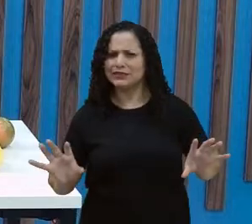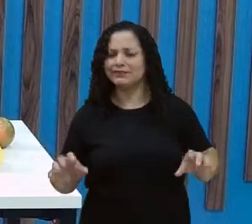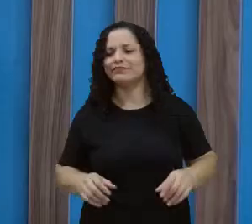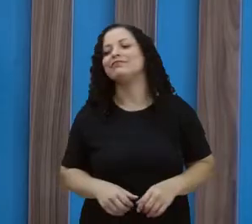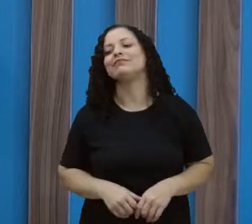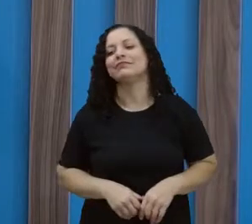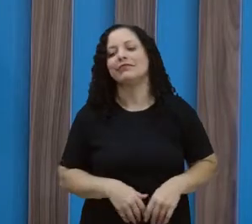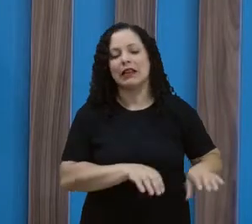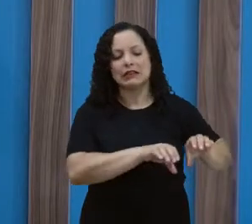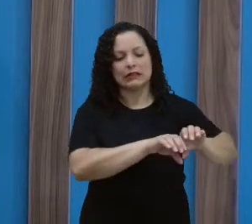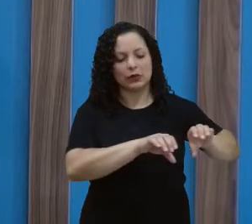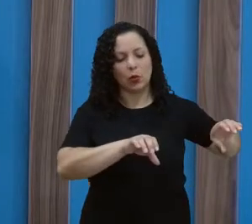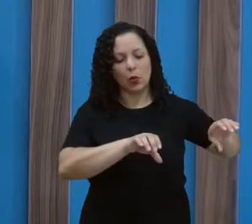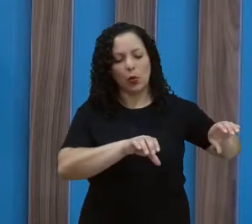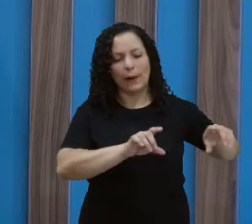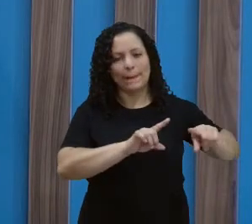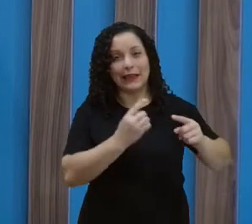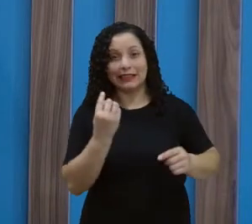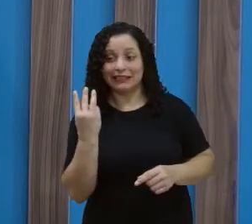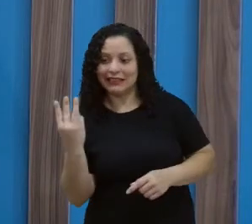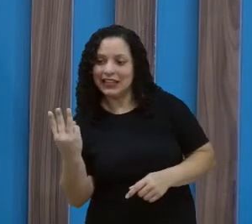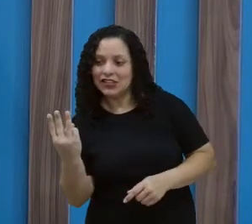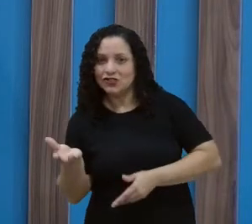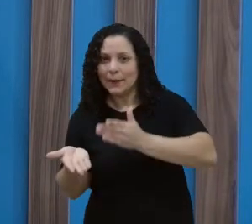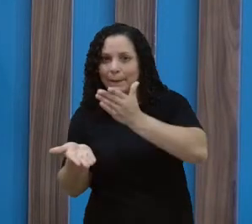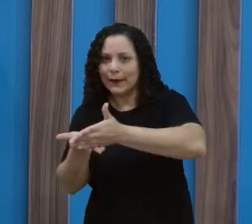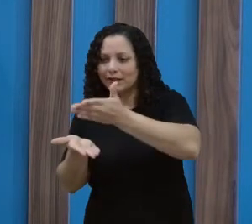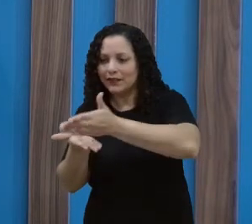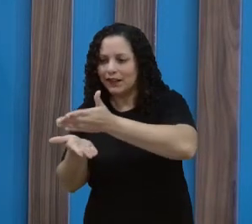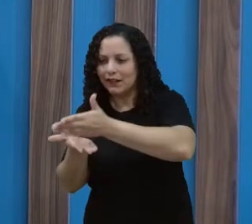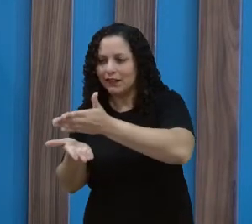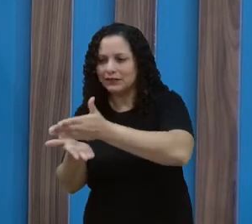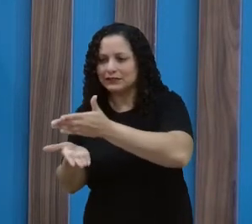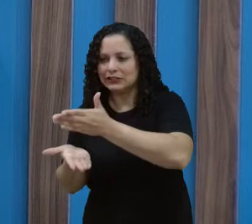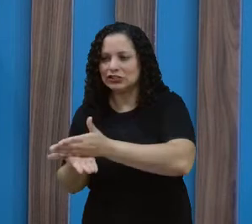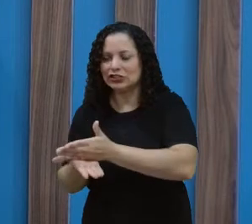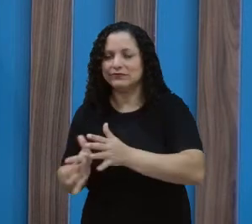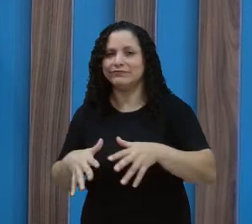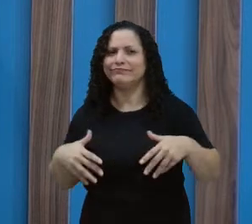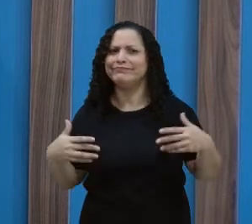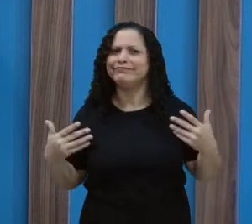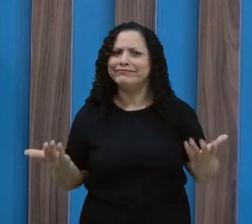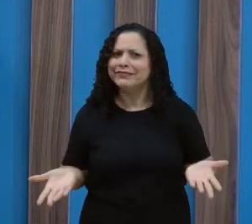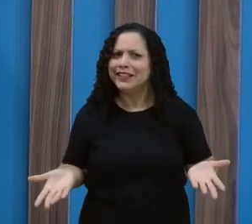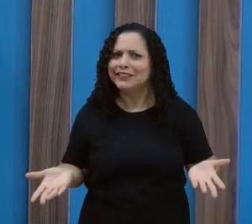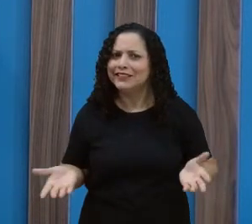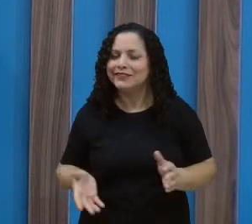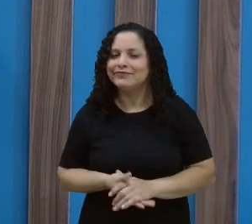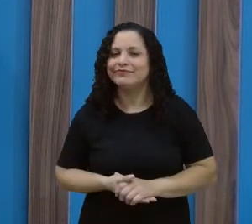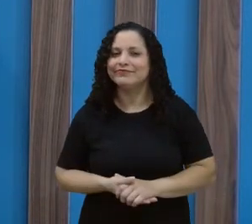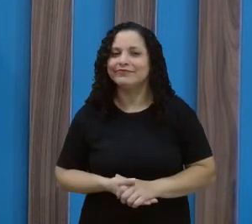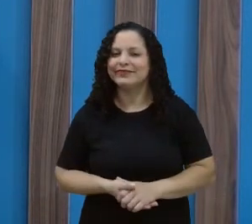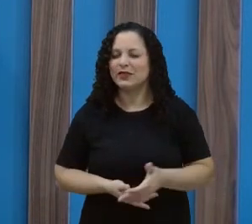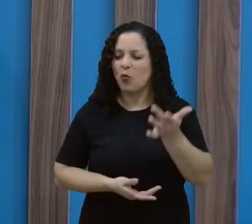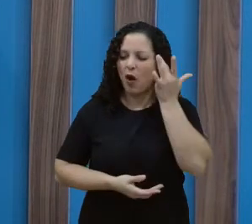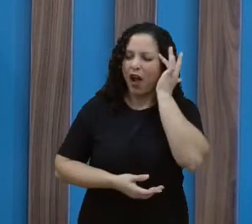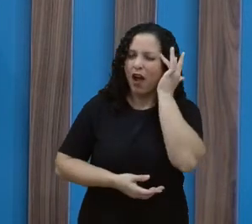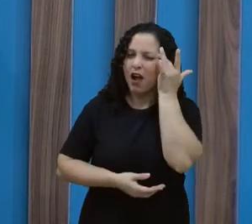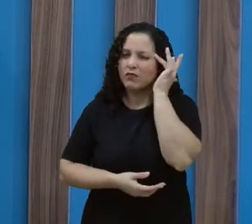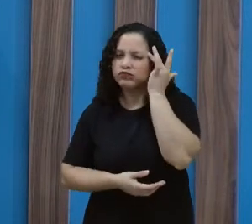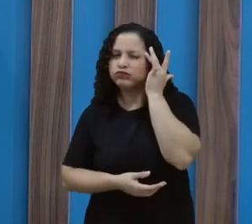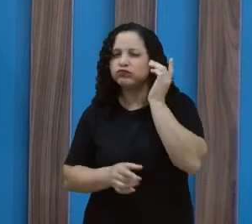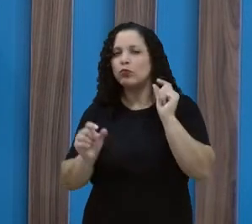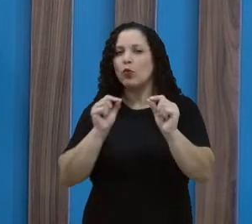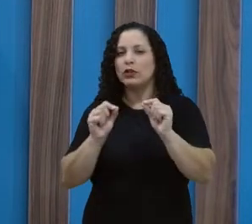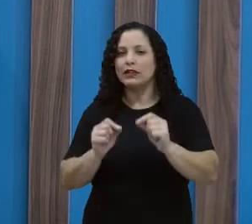cenoura é grande, mas tem três batatas. E aí, minha gente? E agora eu tô em dúvida. Mas eu vou arriscar. Eu vou